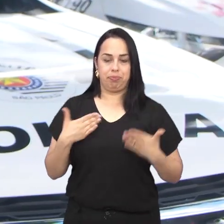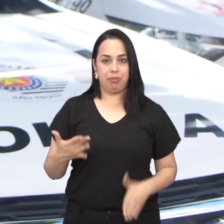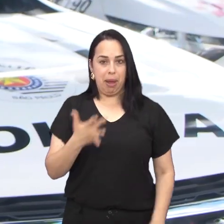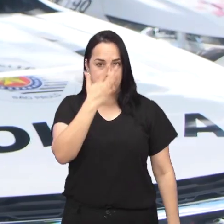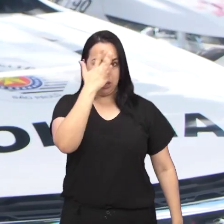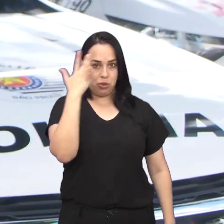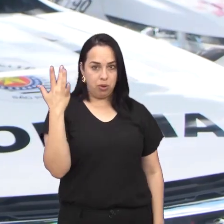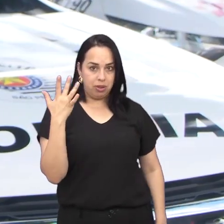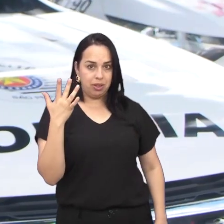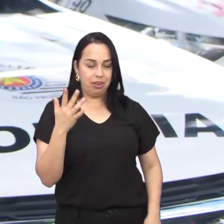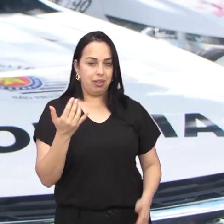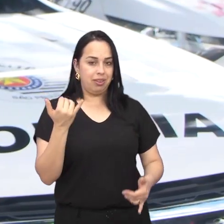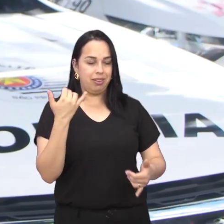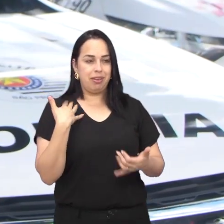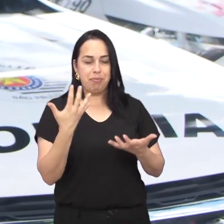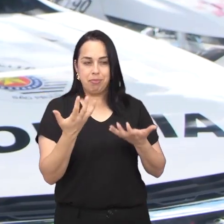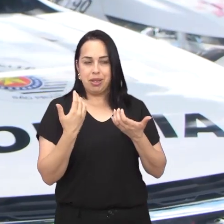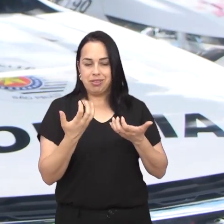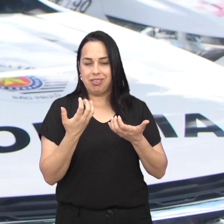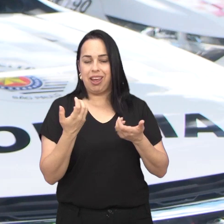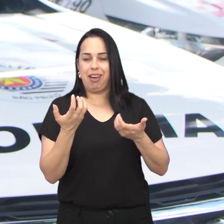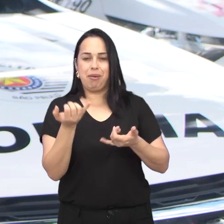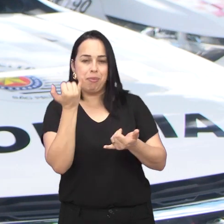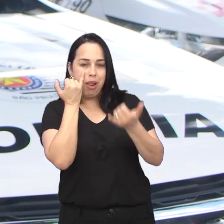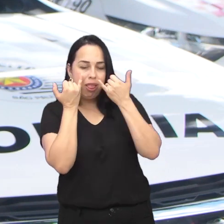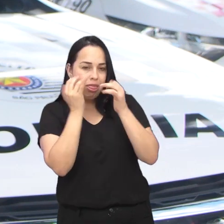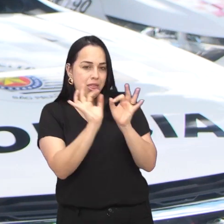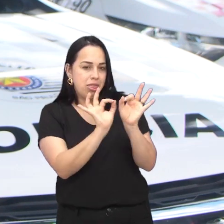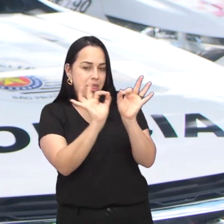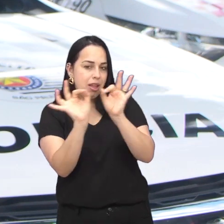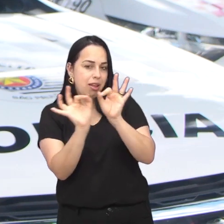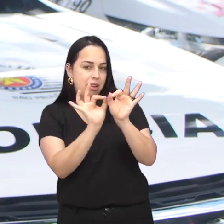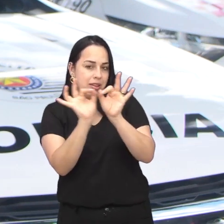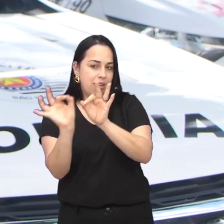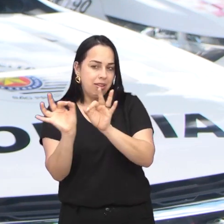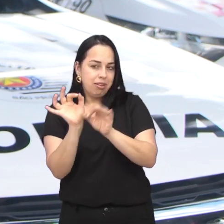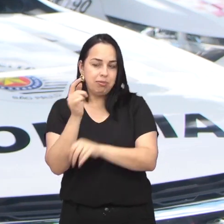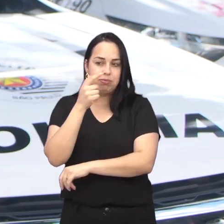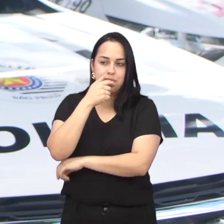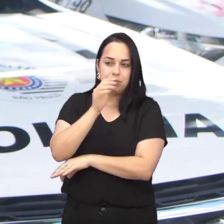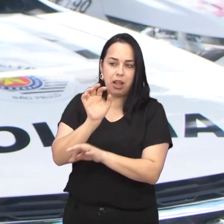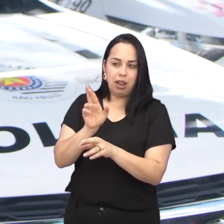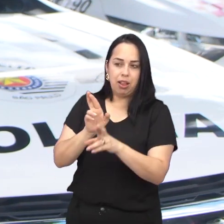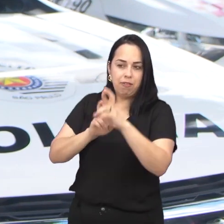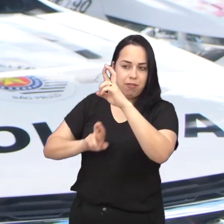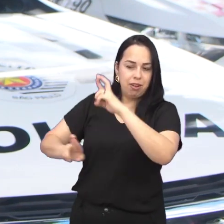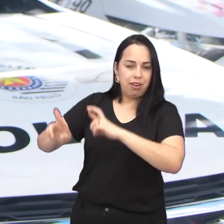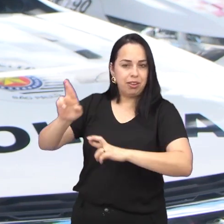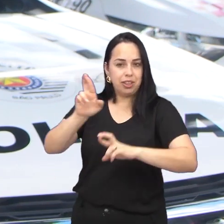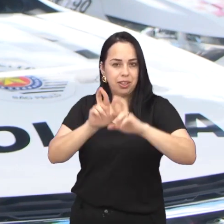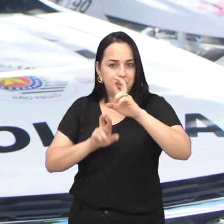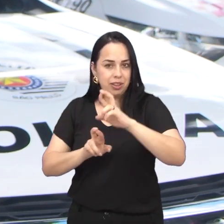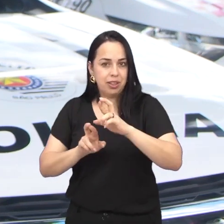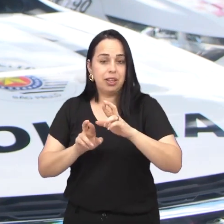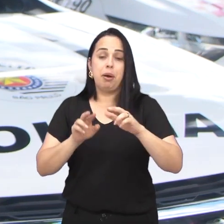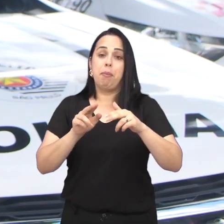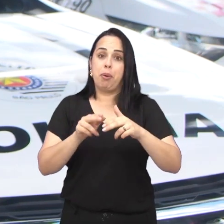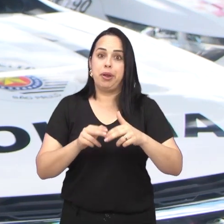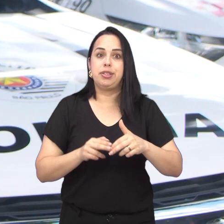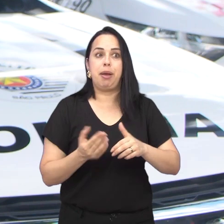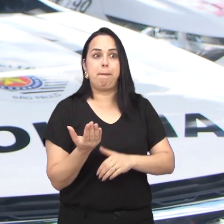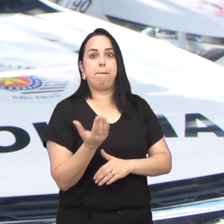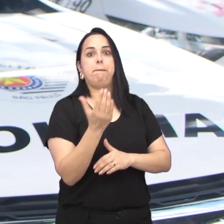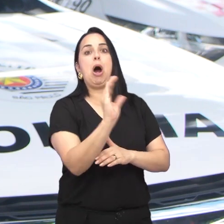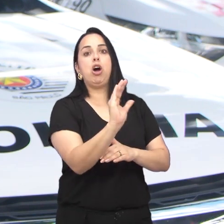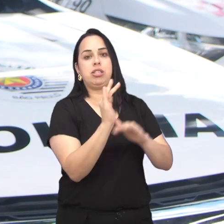de criminoso, ele sempre trabalha com informações. Ele observa quem vai ser a próxima vítima. Então, quando você utiliza a sua rede